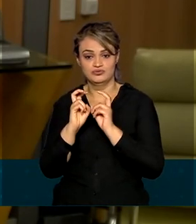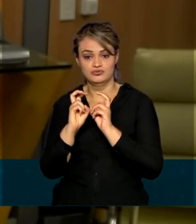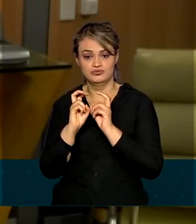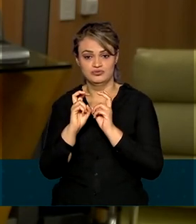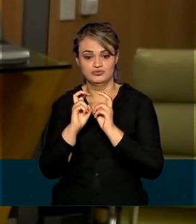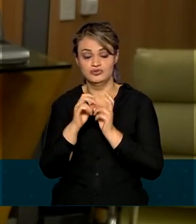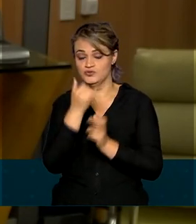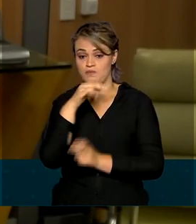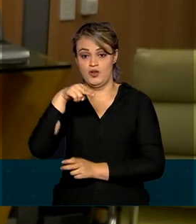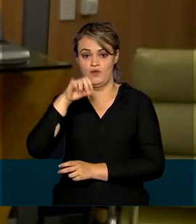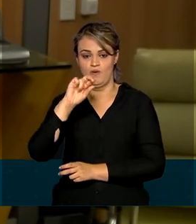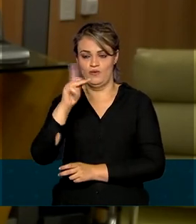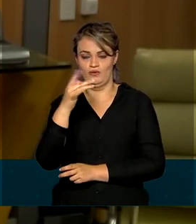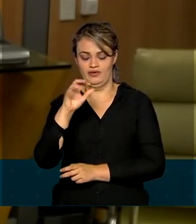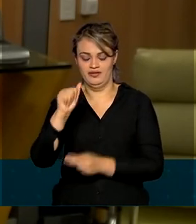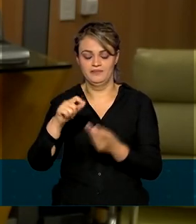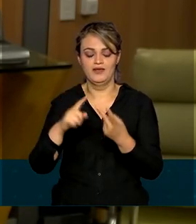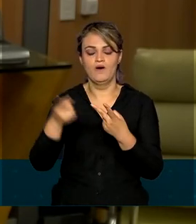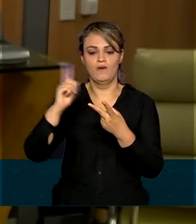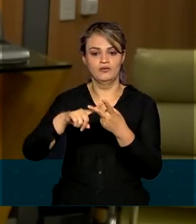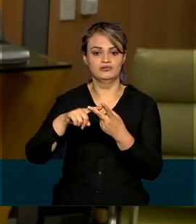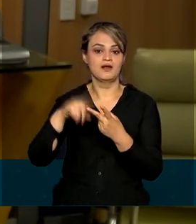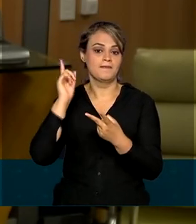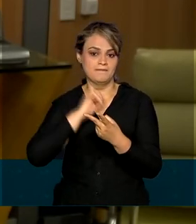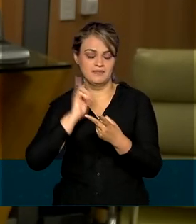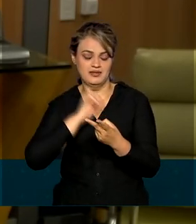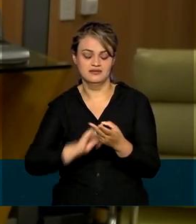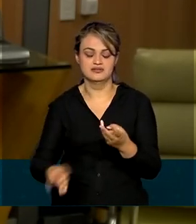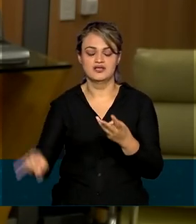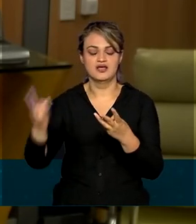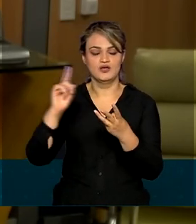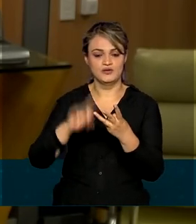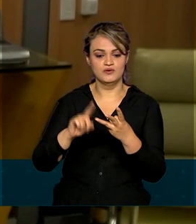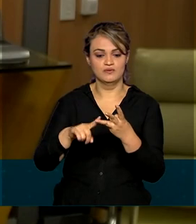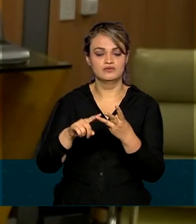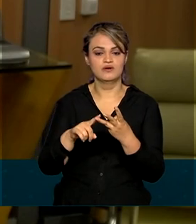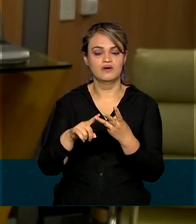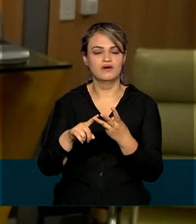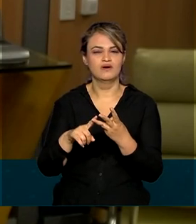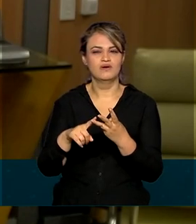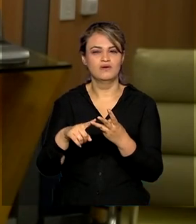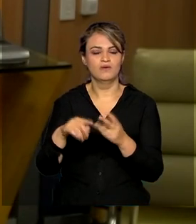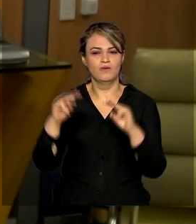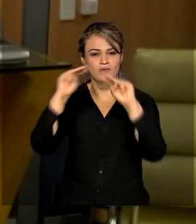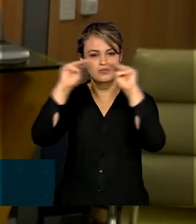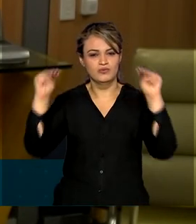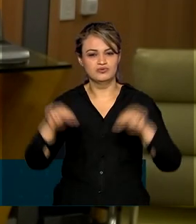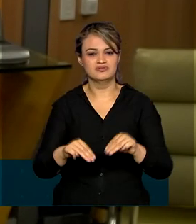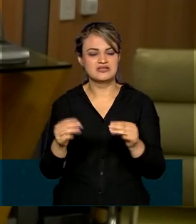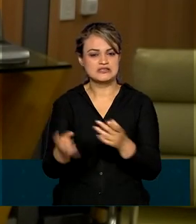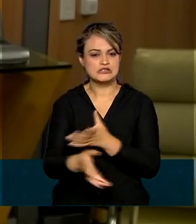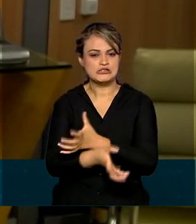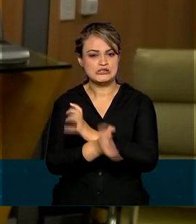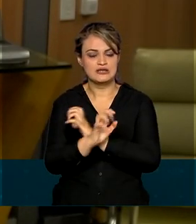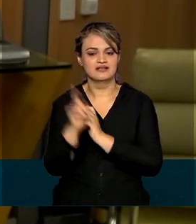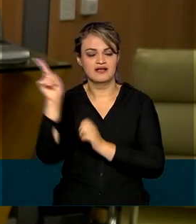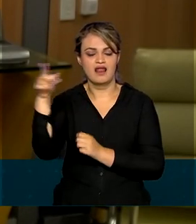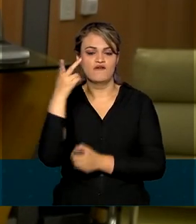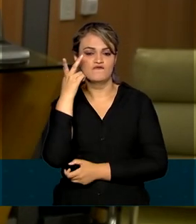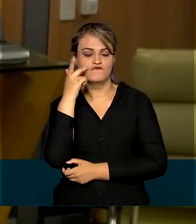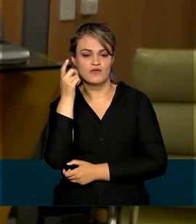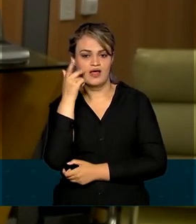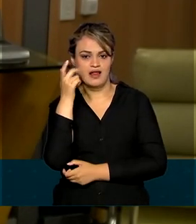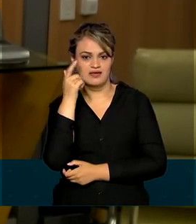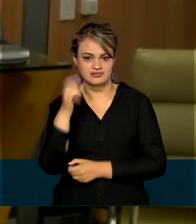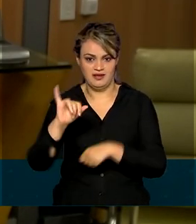município de Diamantina, em Minas Gerais, e o Palacete Carvalho Mota, antigo Museu das Seicas, que fica em Fortaleza,